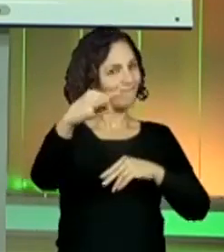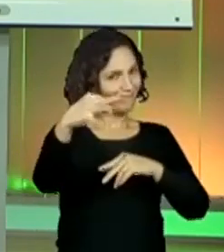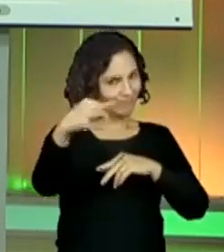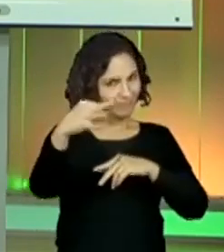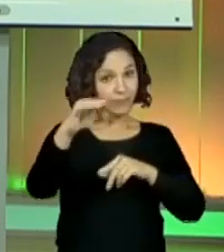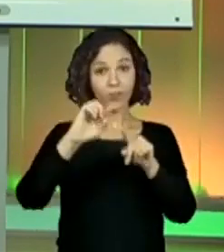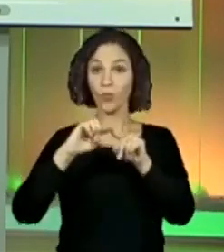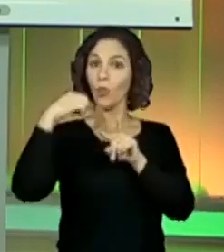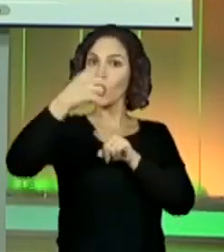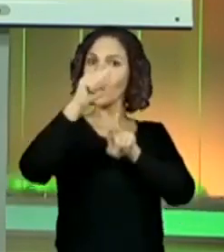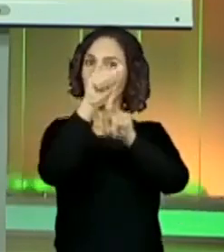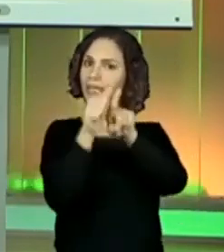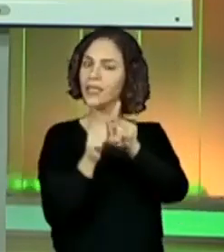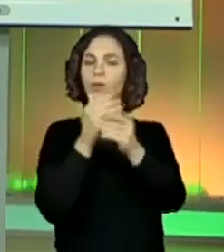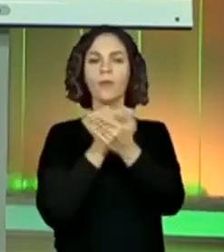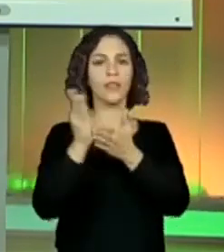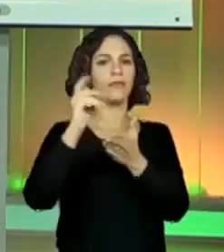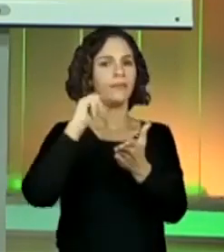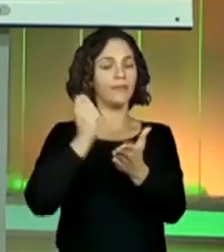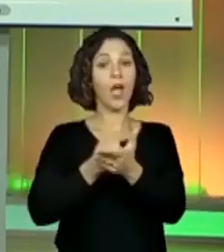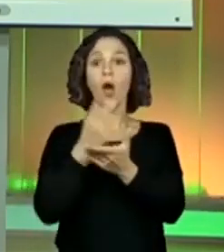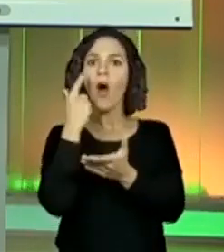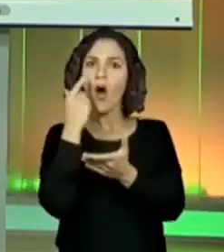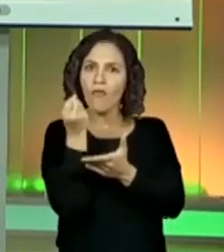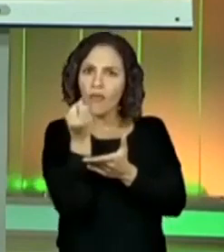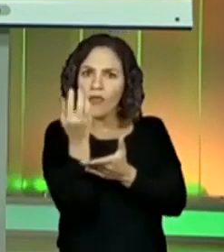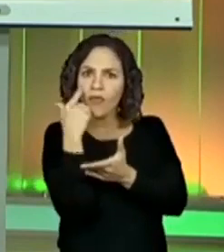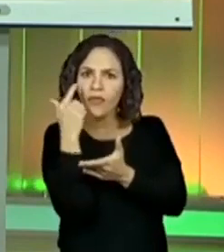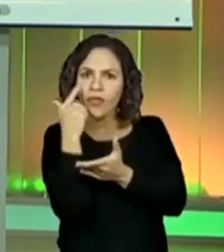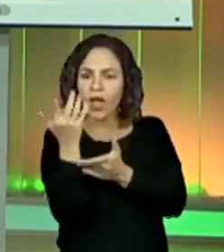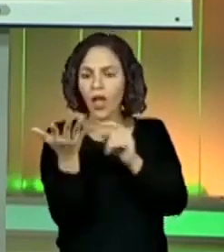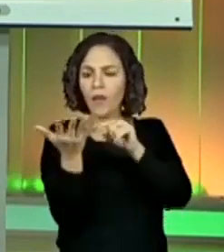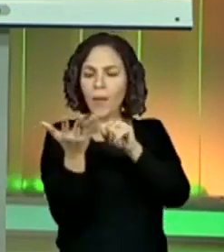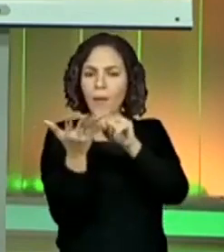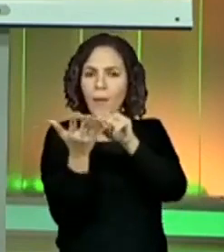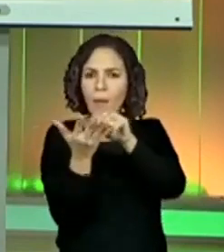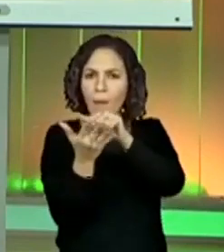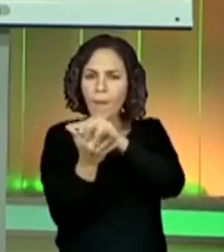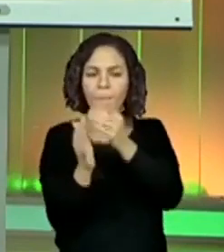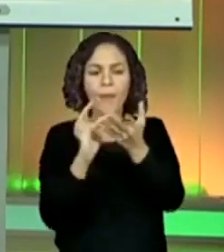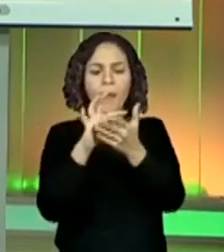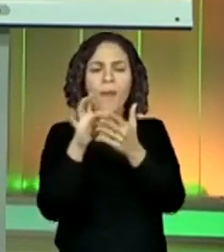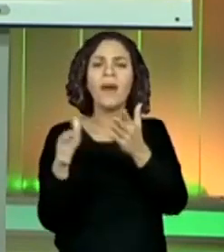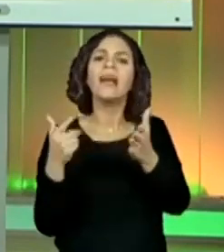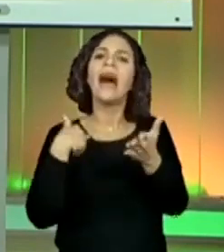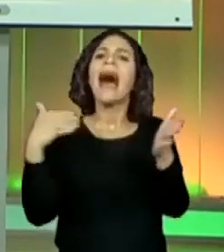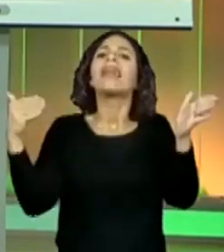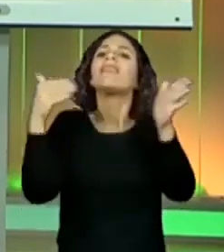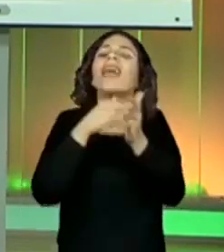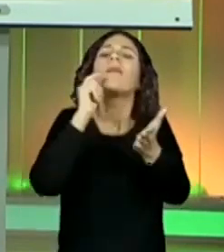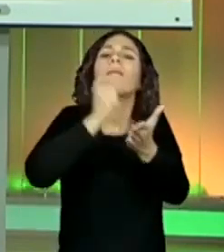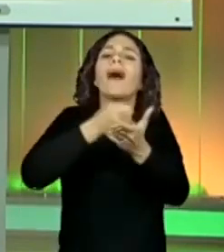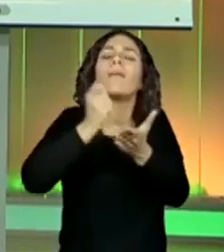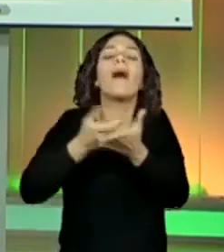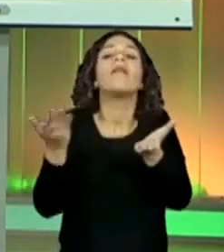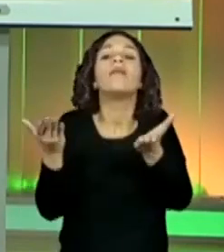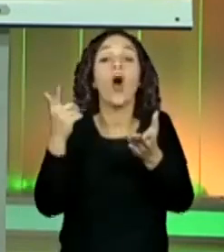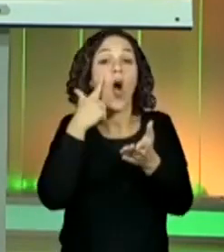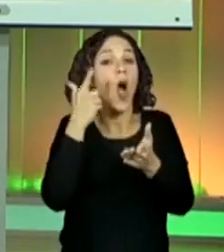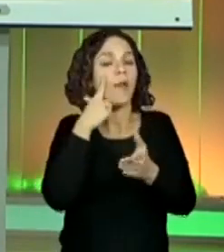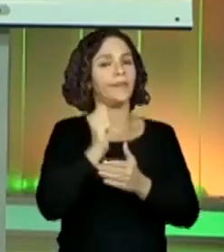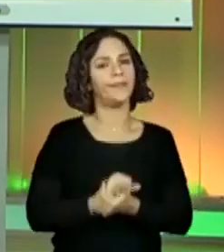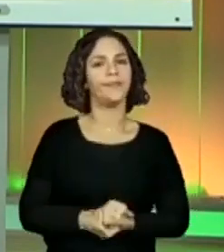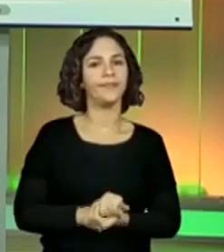junho. Então, vamos lá, vamos contar nos dedos aqui, quando é que seu pai vai terminar de pagar essa conta aí. Vamos lá, então?